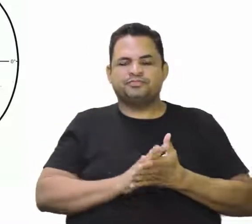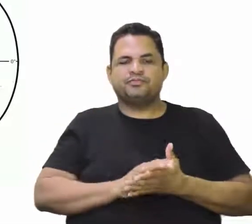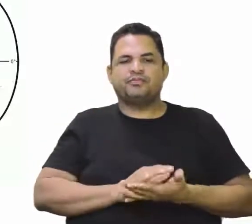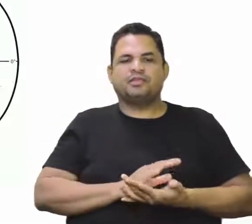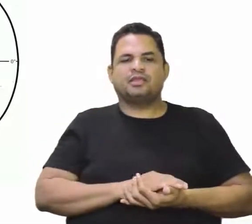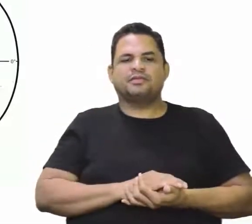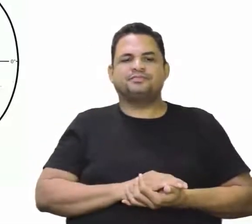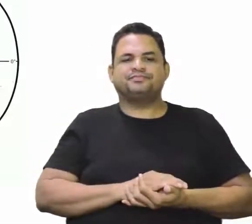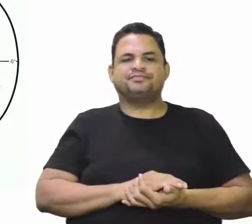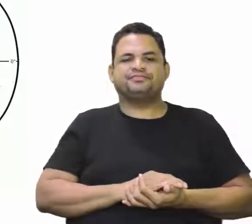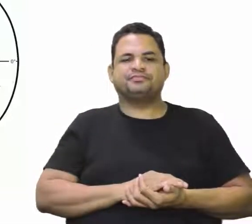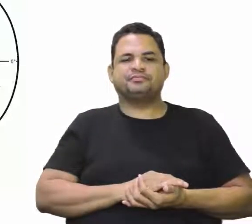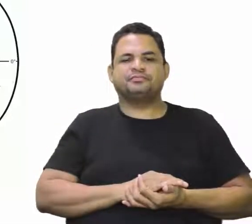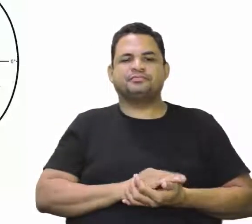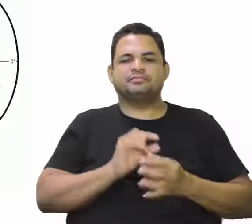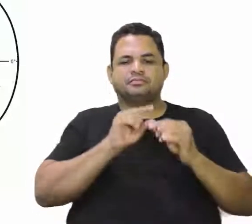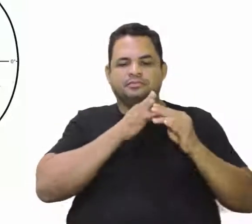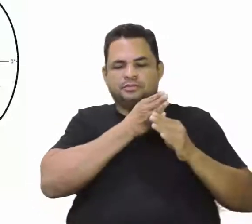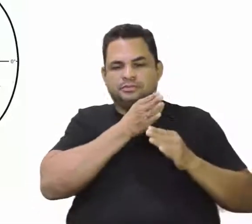trecho.